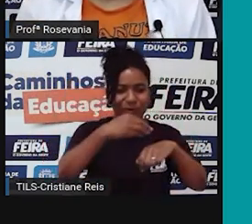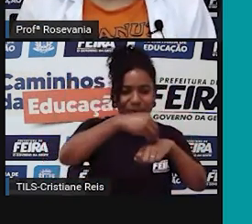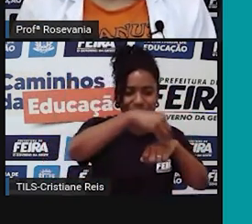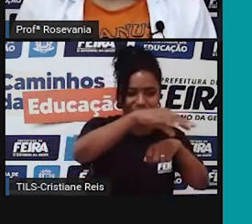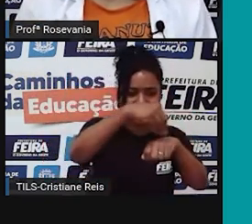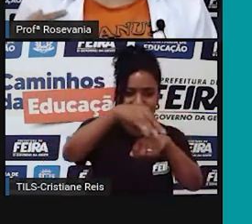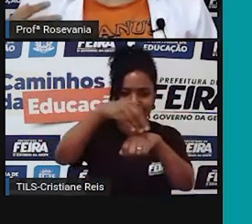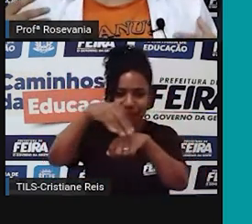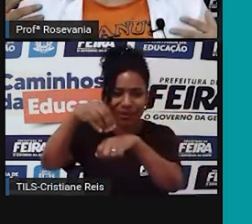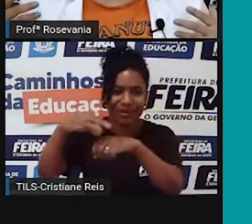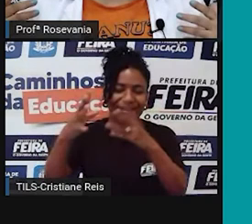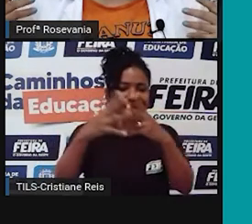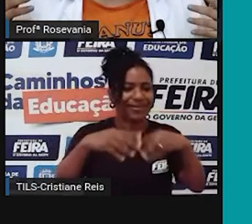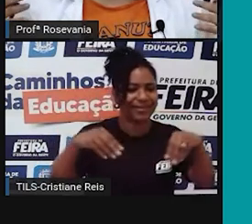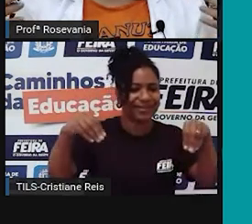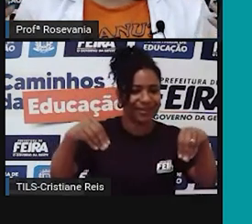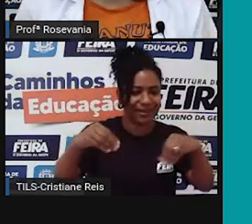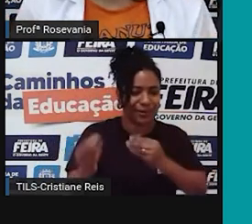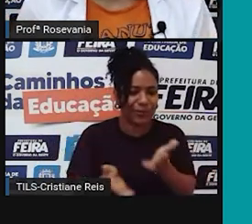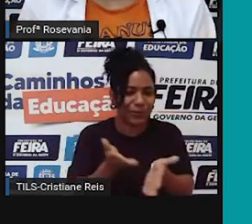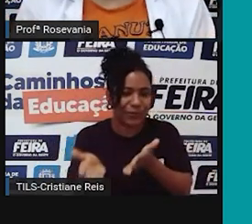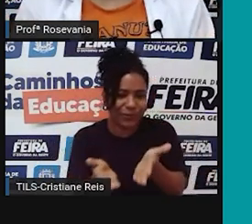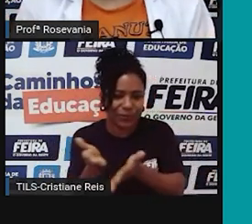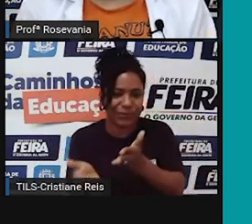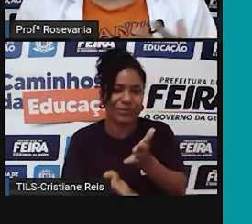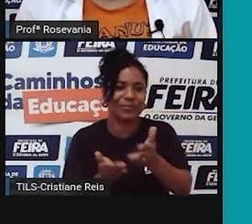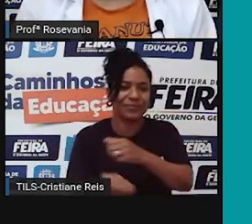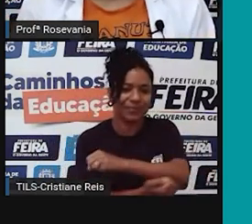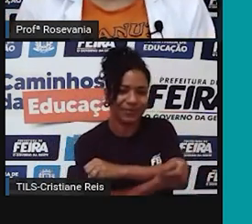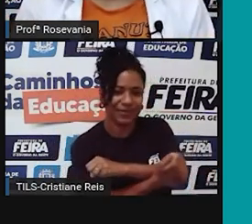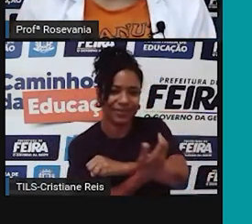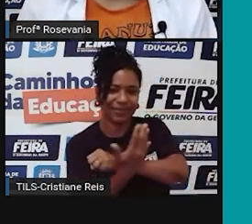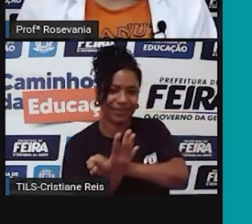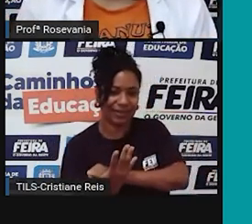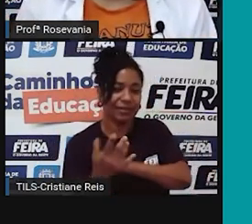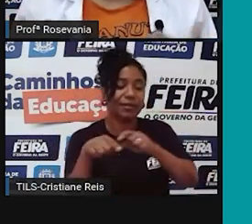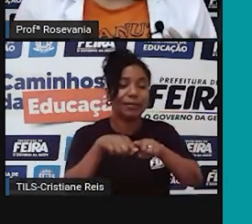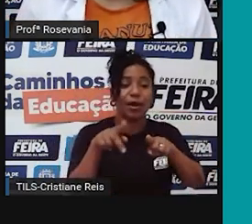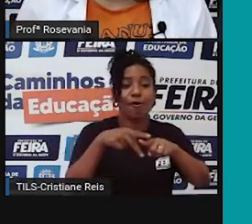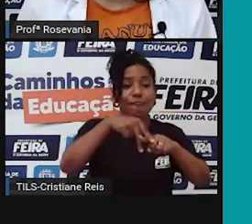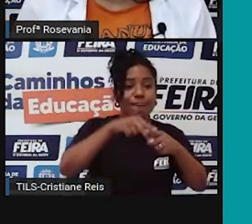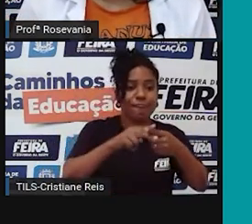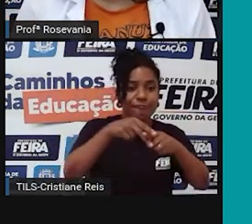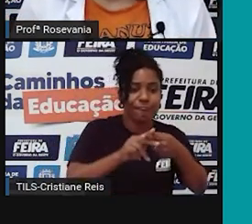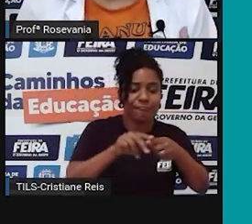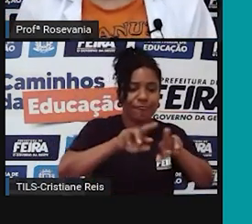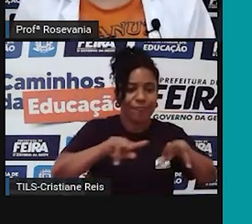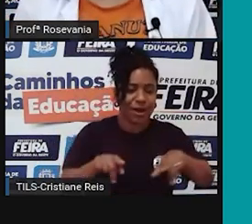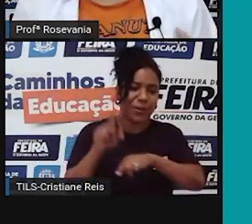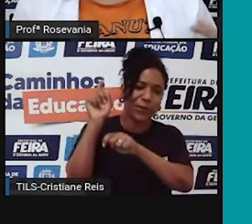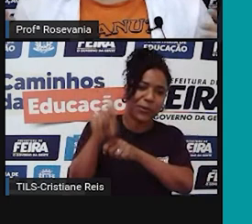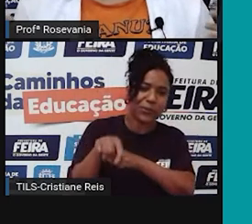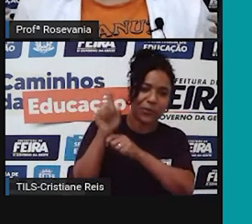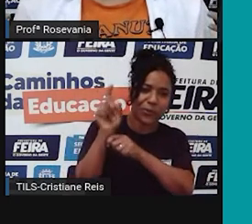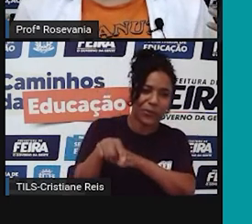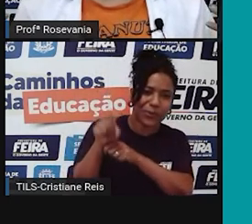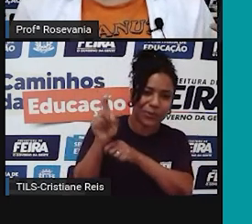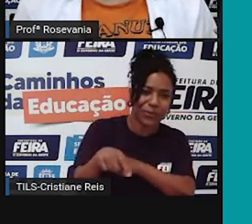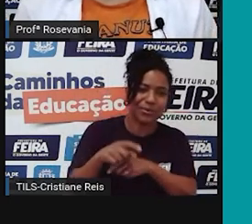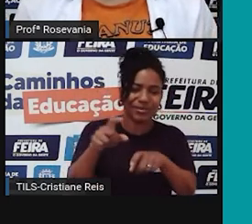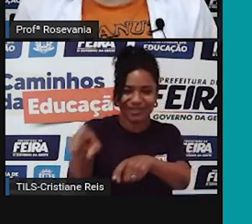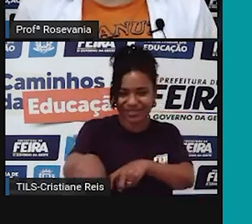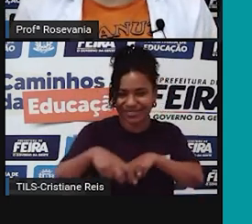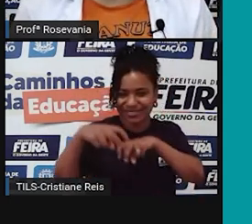cultiva a terra, como é que se utilizava aquelas ferramentas logo no início que a gente não tinha, né, como é que